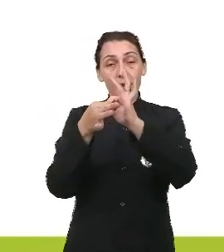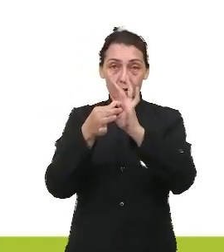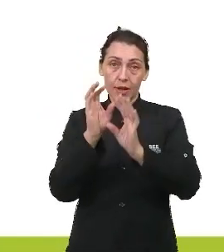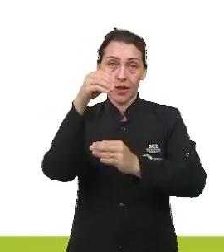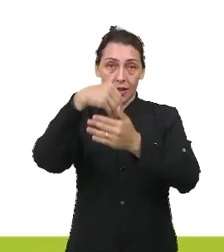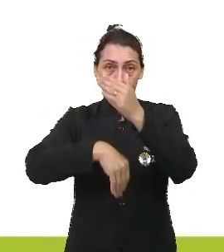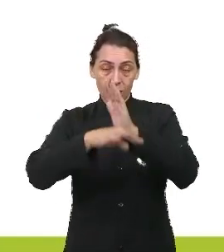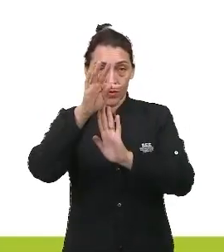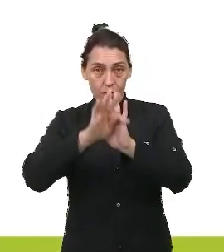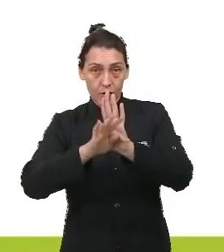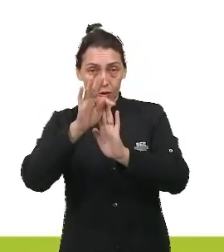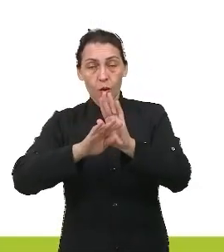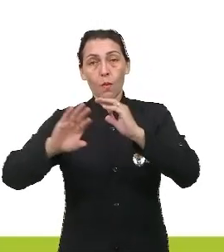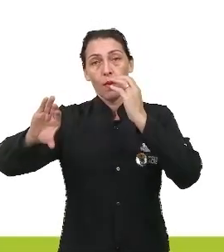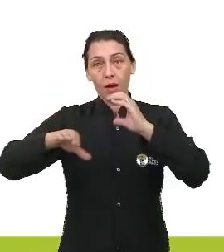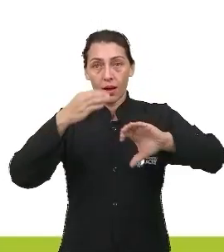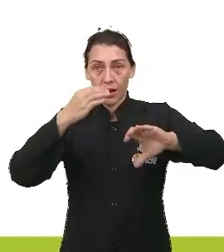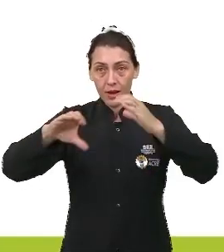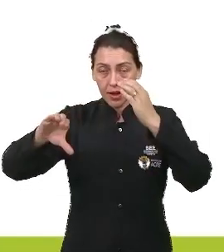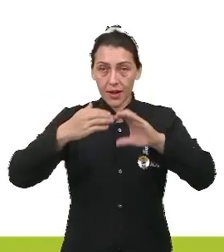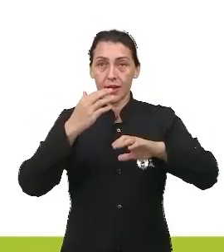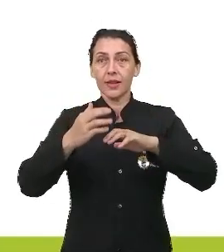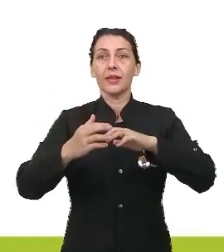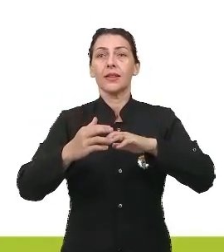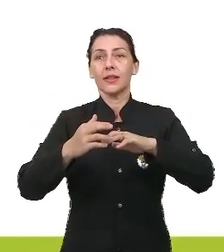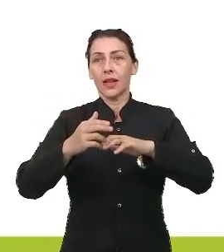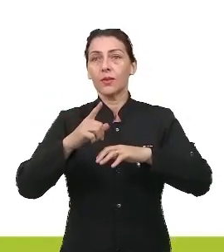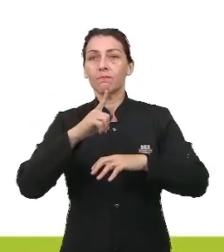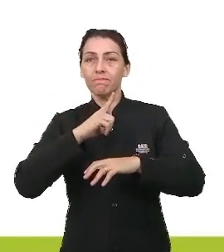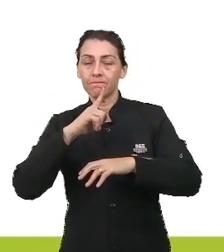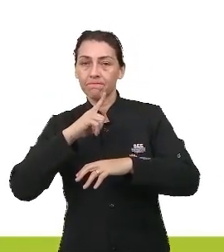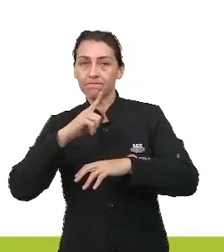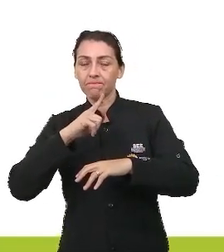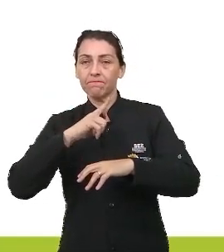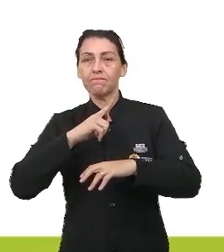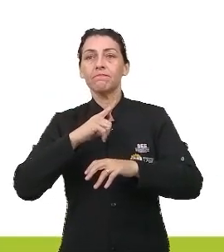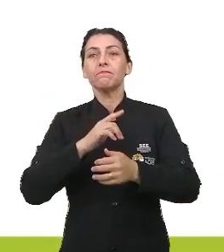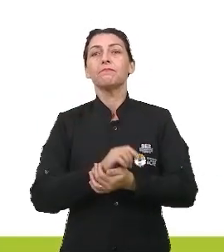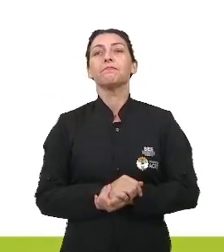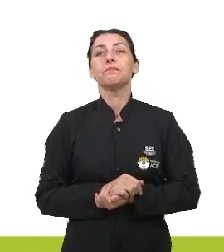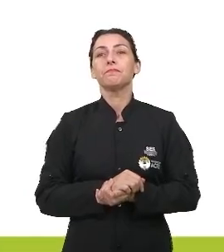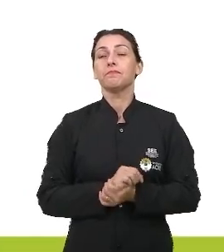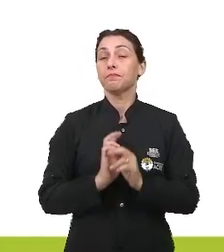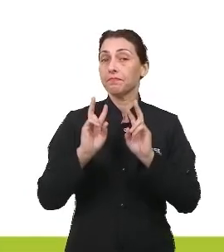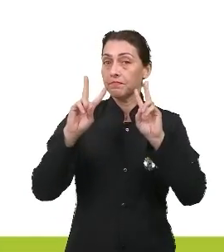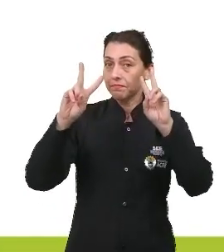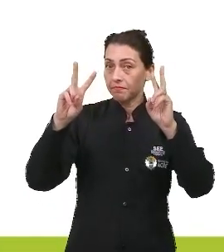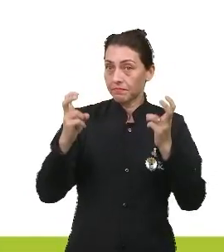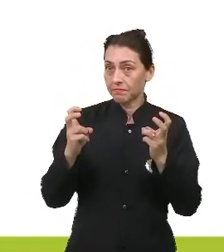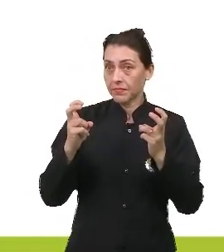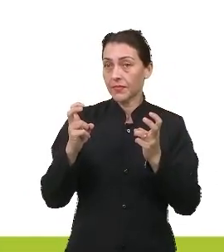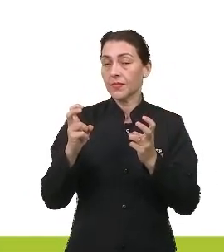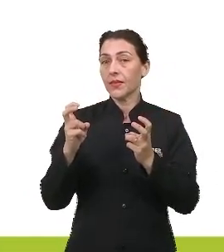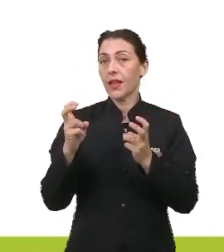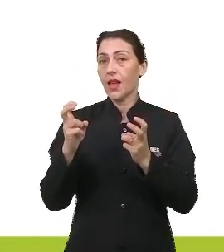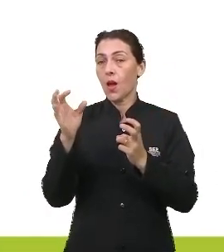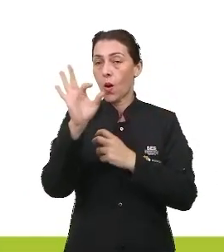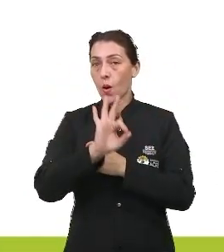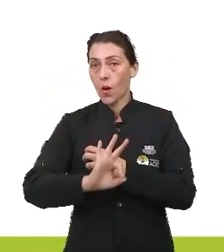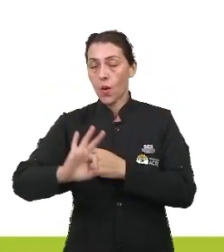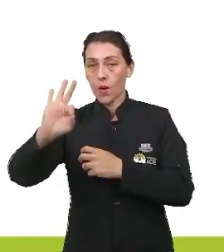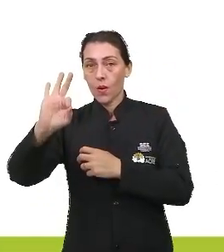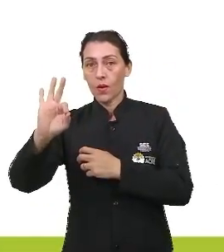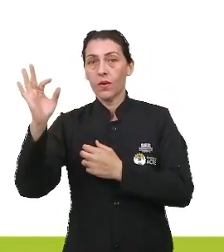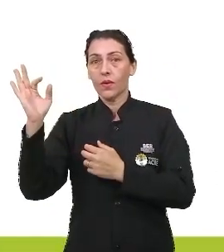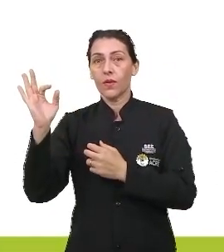com uma canção popular, com uma cantiga popular para tratar desse tema que é terrível, que seria, nesse